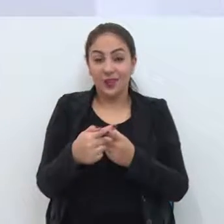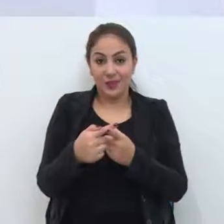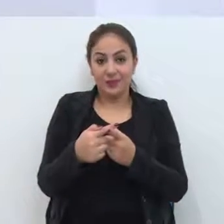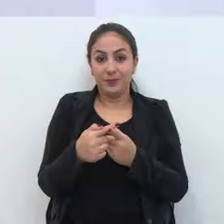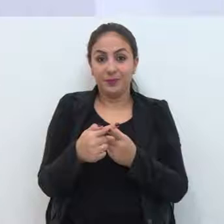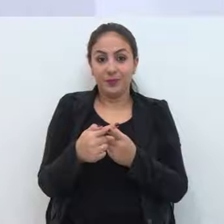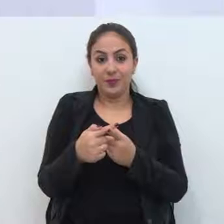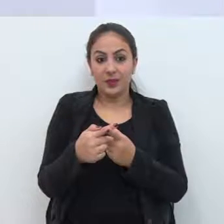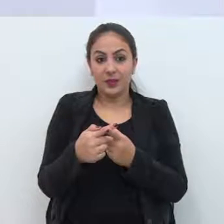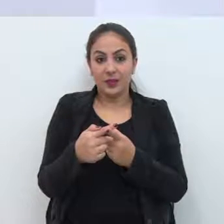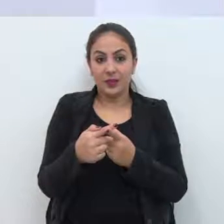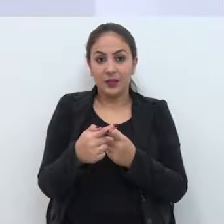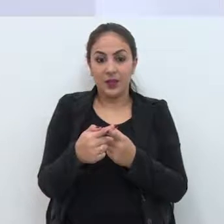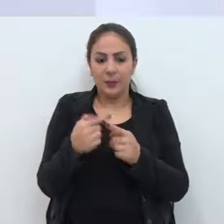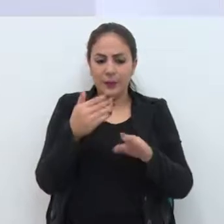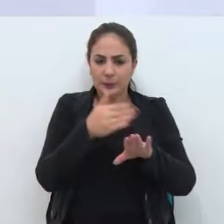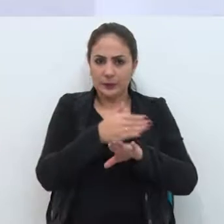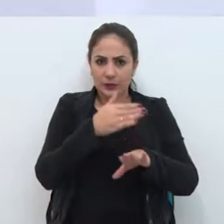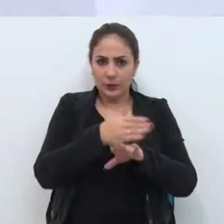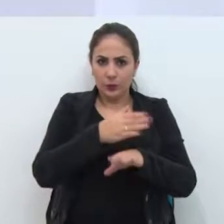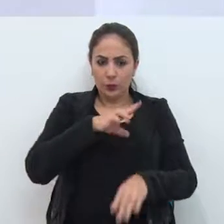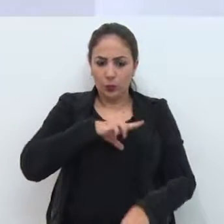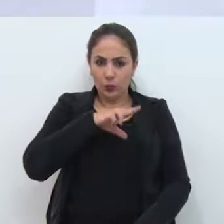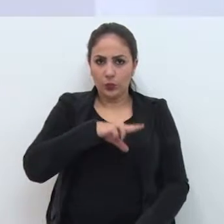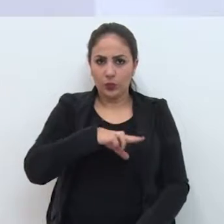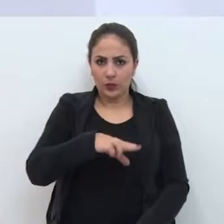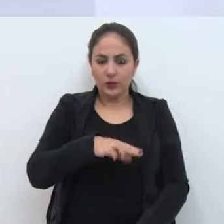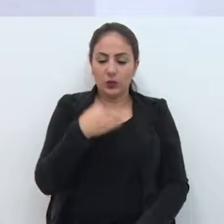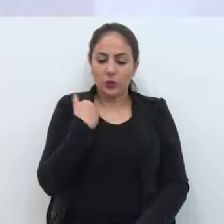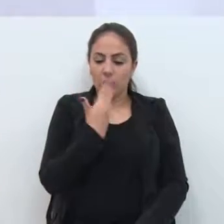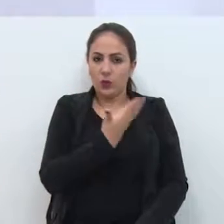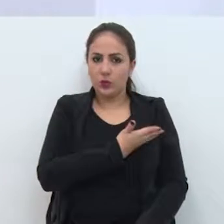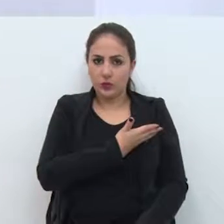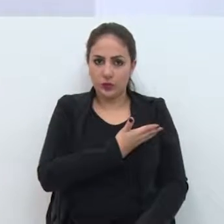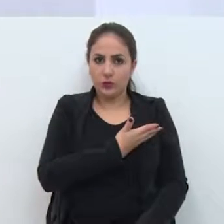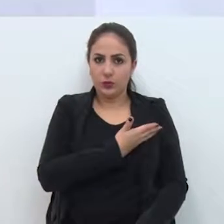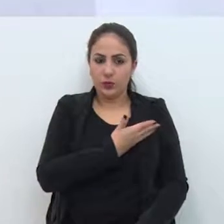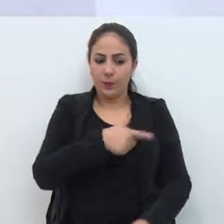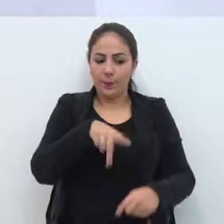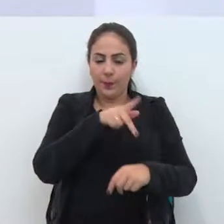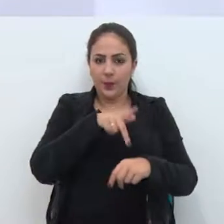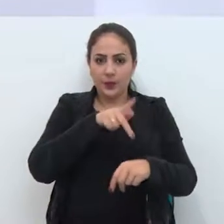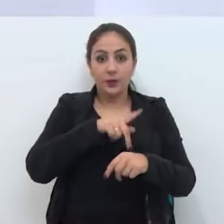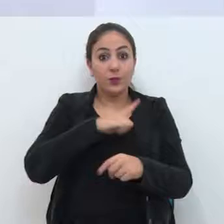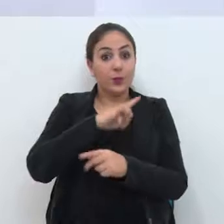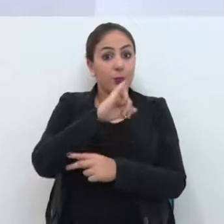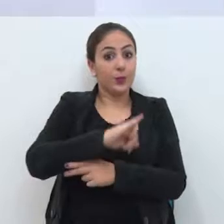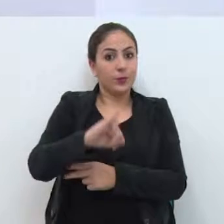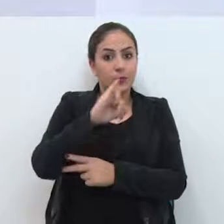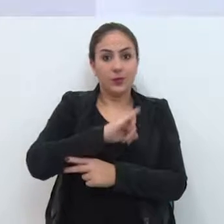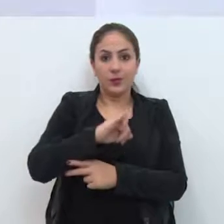que presença portuguesa em nosso país teve uma relevância fundamental.